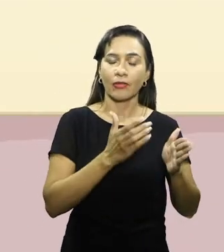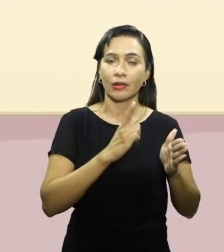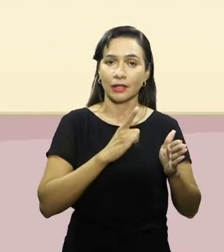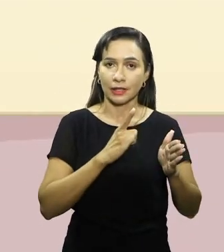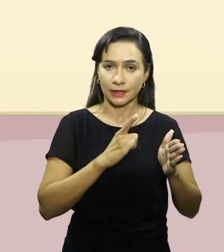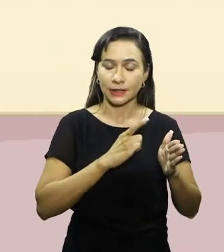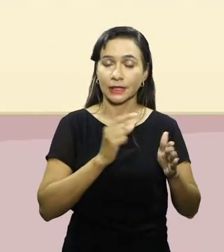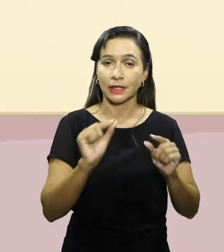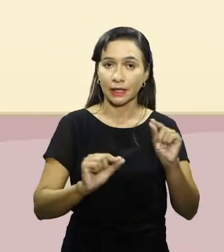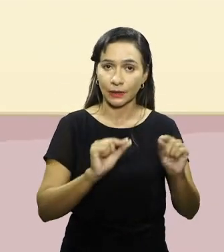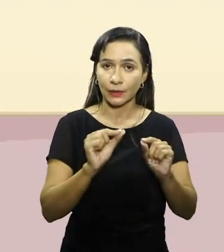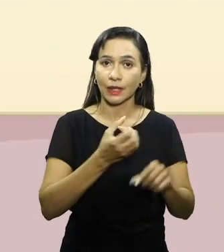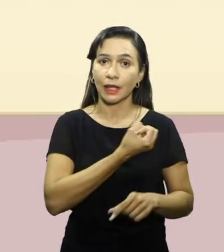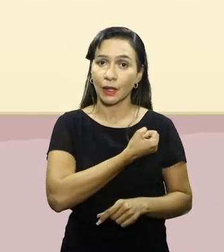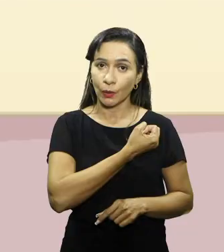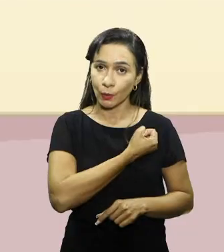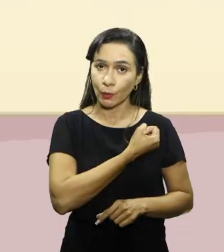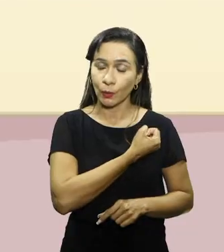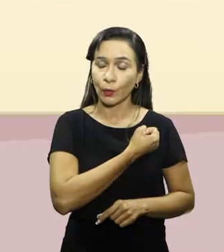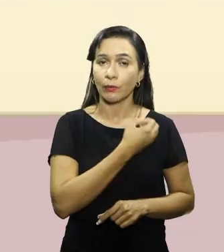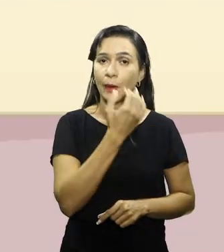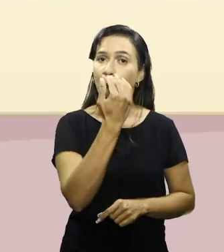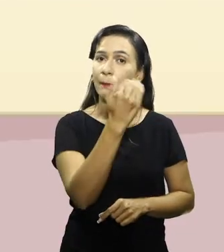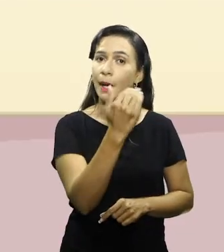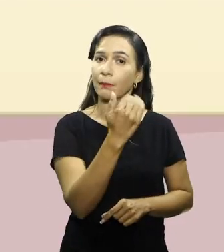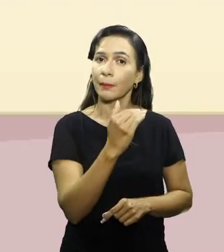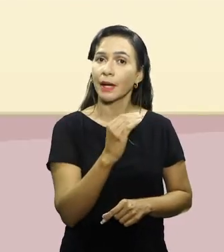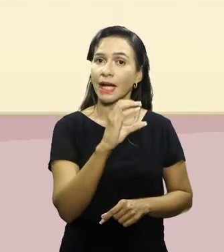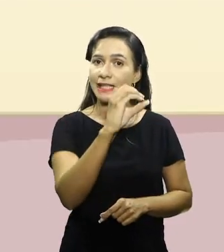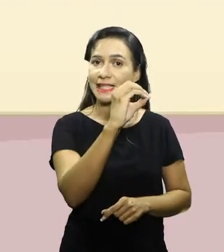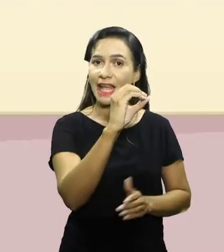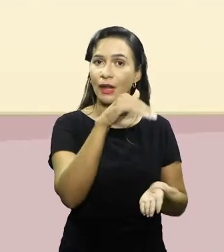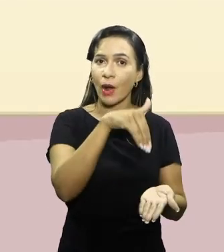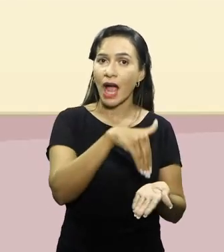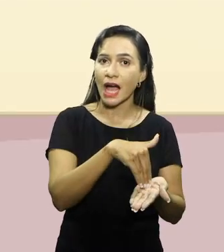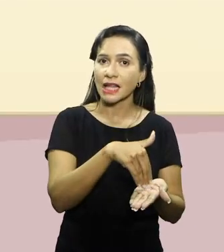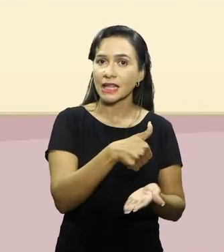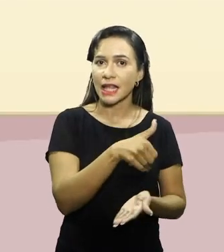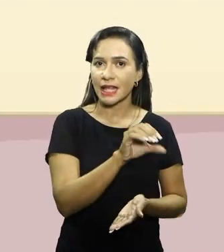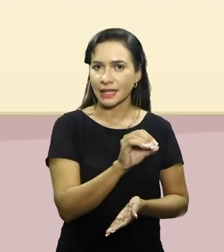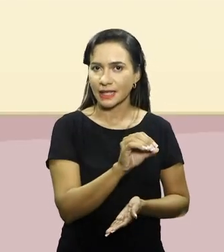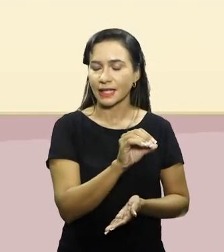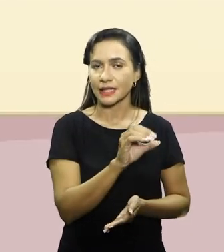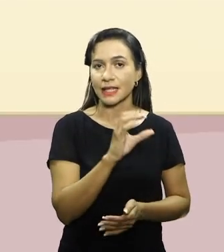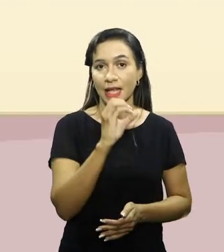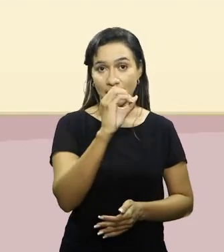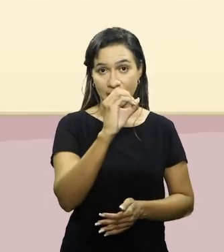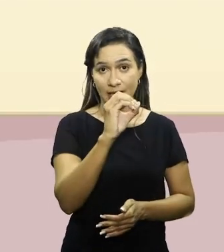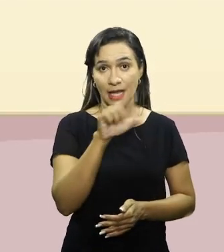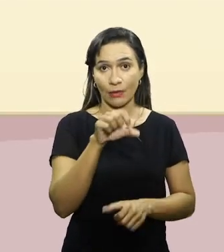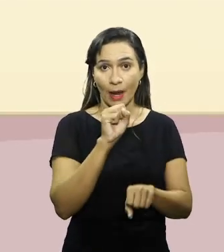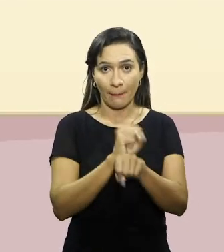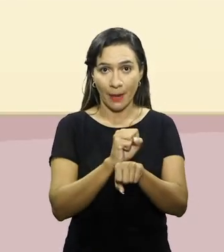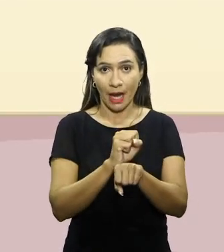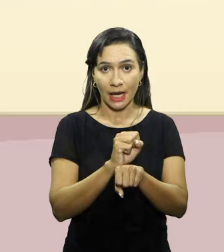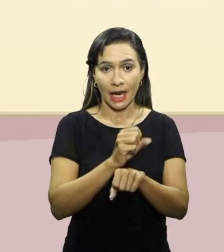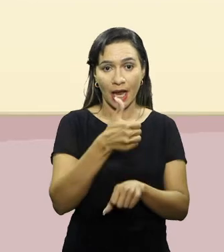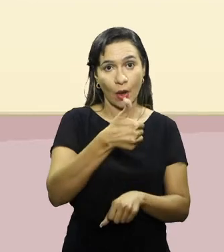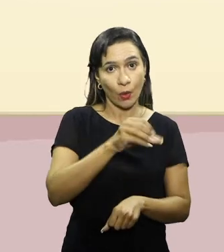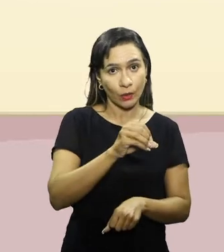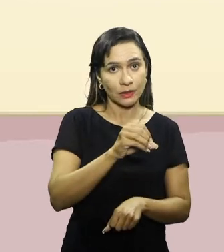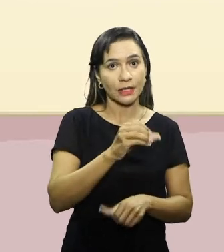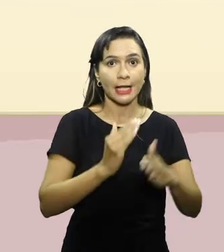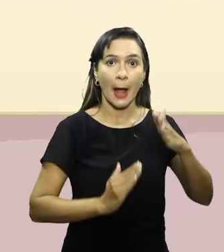descritores, ao lado esquerdo, existe uma classificação que vai de 0 a 10, apontando que o 0 seria o repouso e o 10 seria